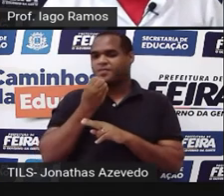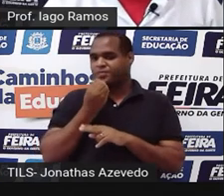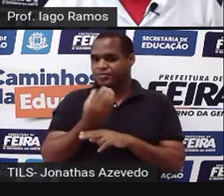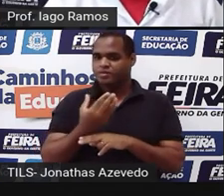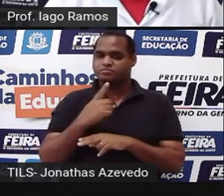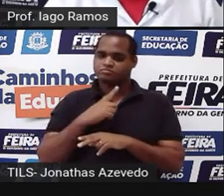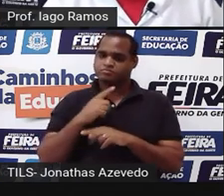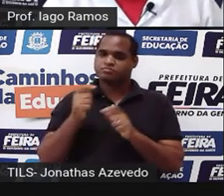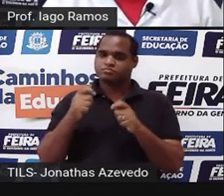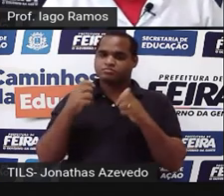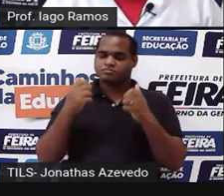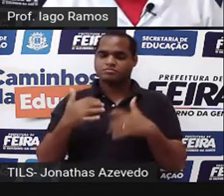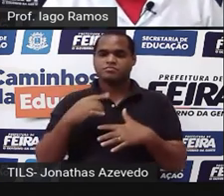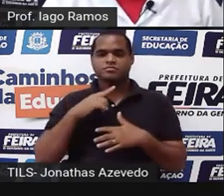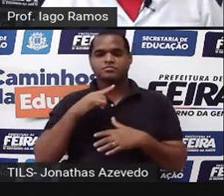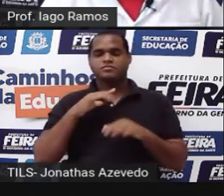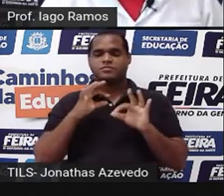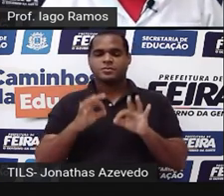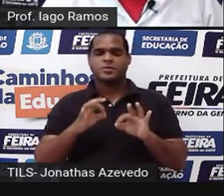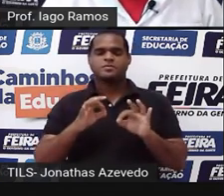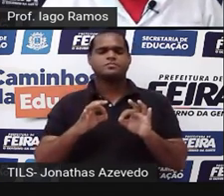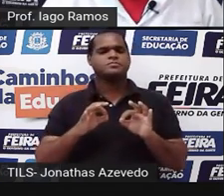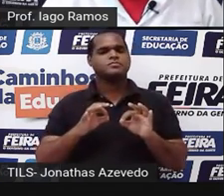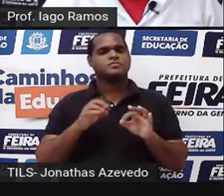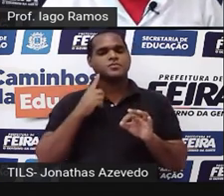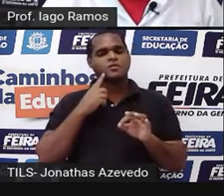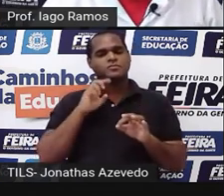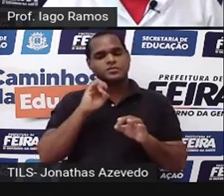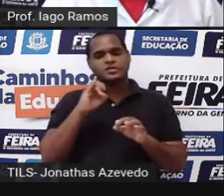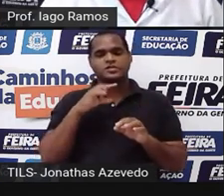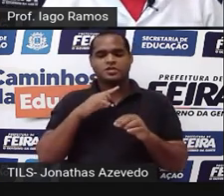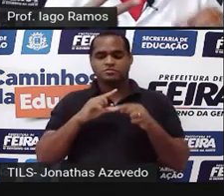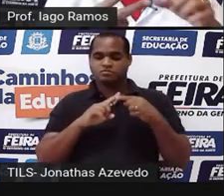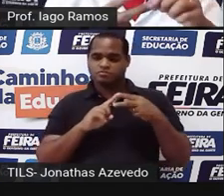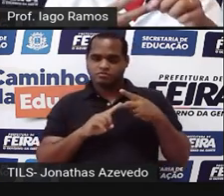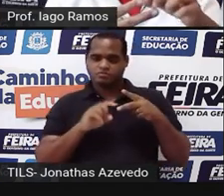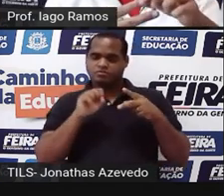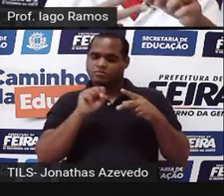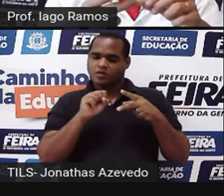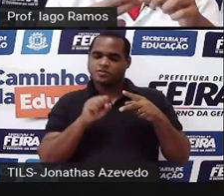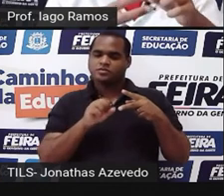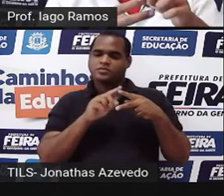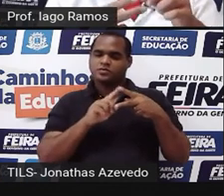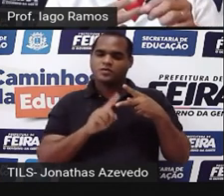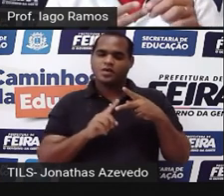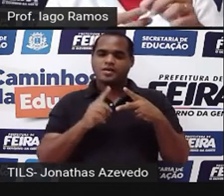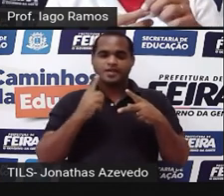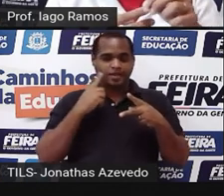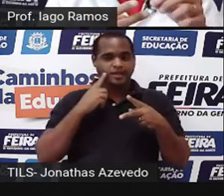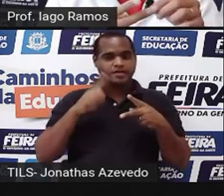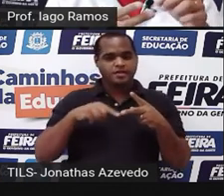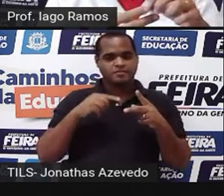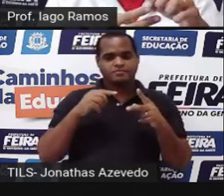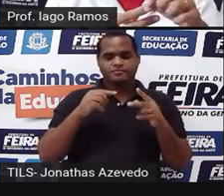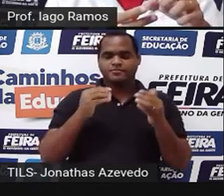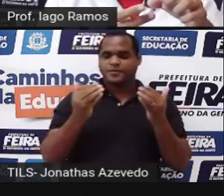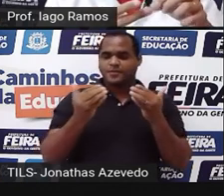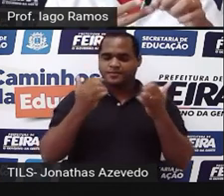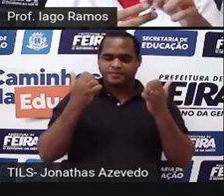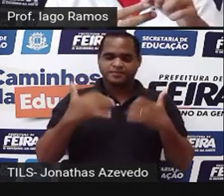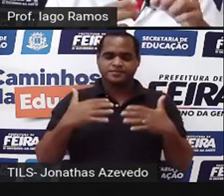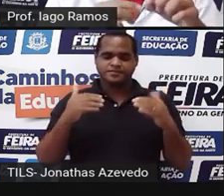congruentes. Tá bom? Então se nos triângulos eu tenho dois ângulos que se correspondem tá?